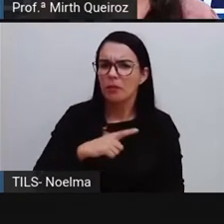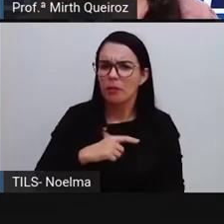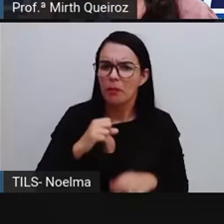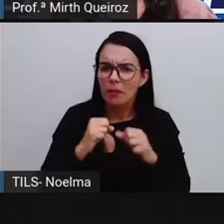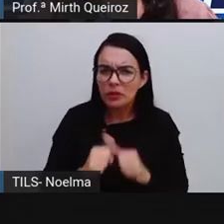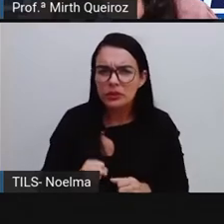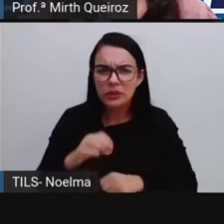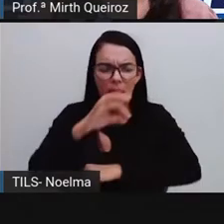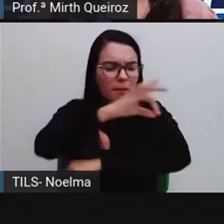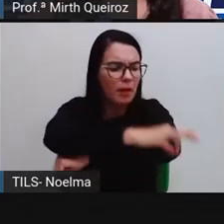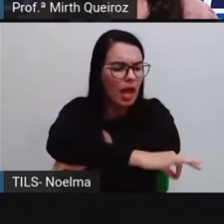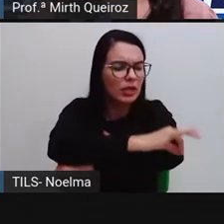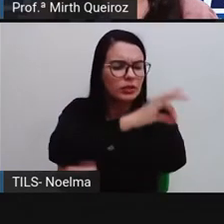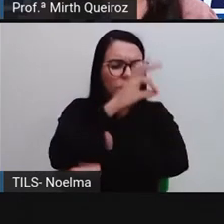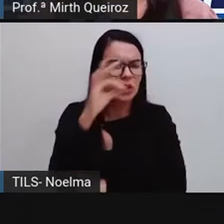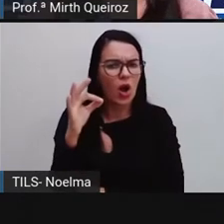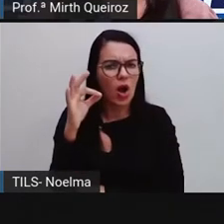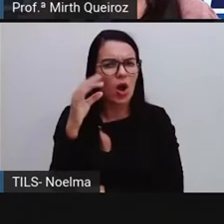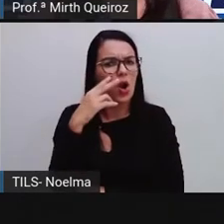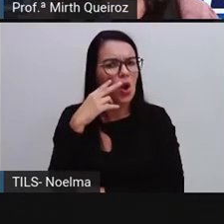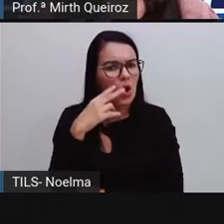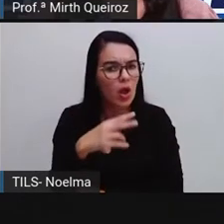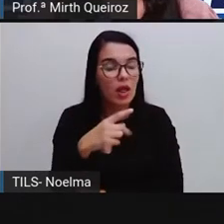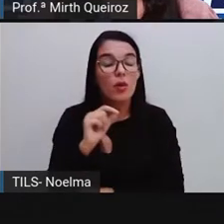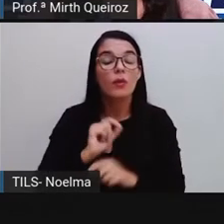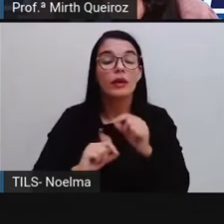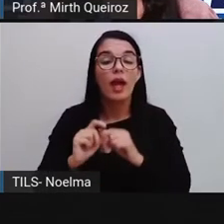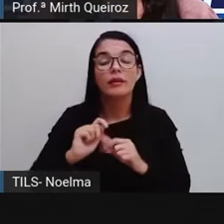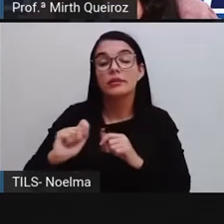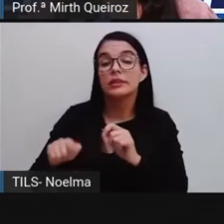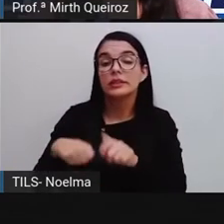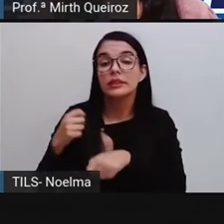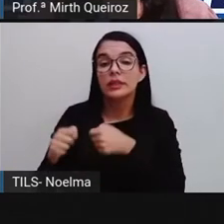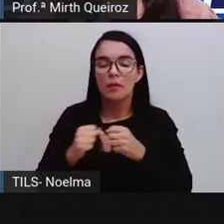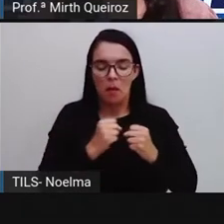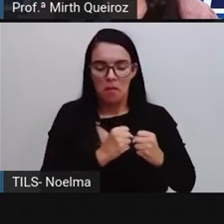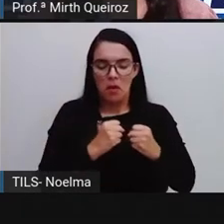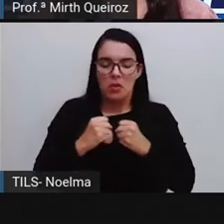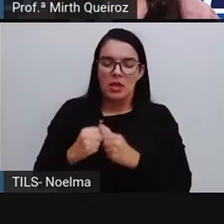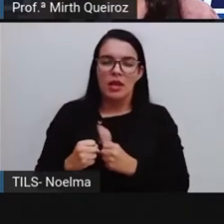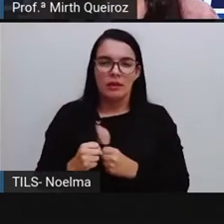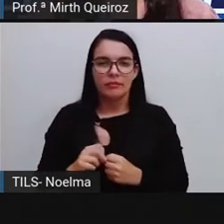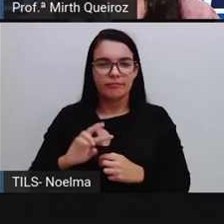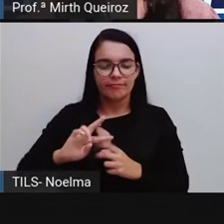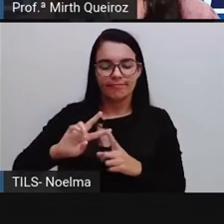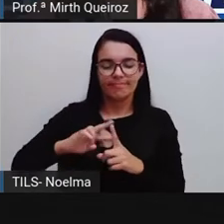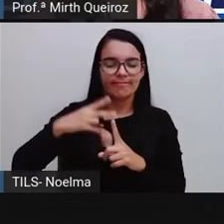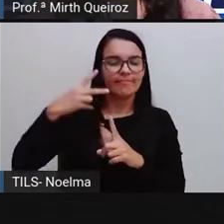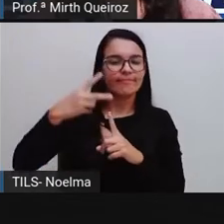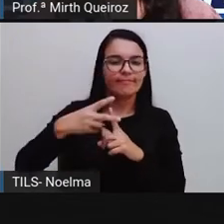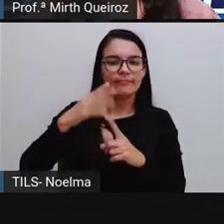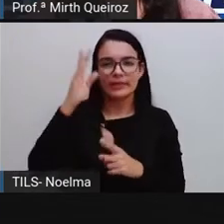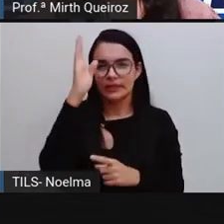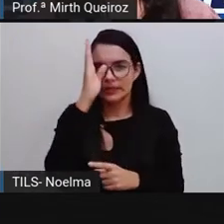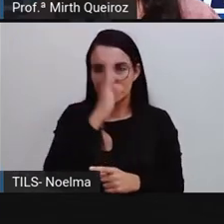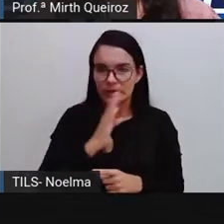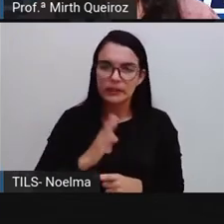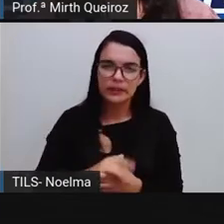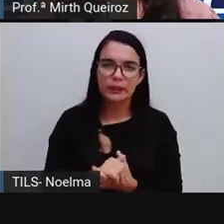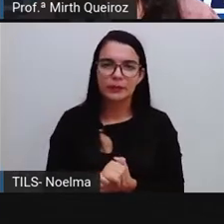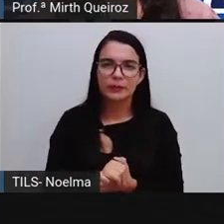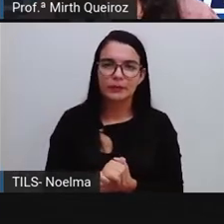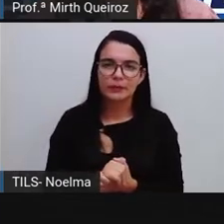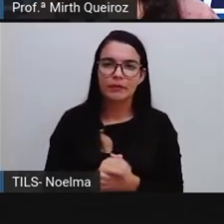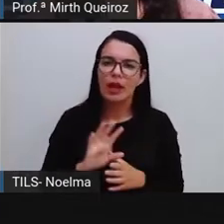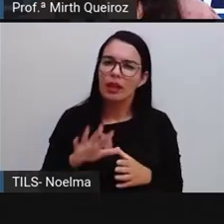símbolo de poder, de crescimento aí do próprio país, né? Logo depois disso, aí foram